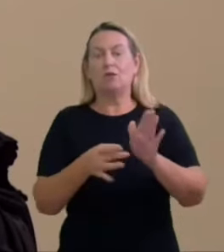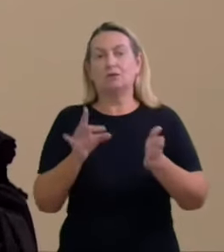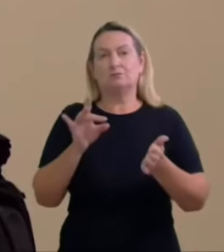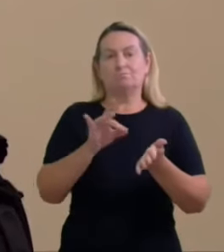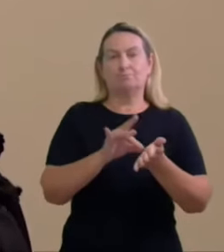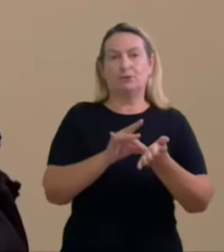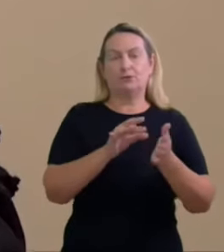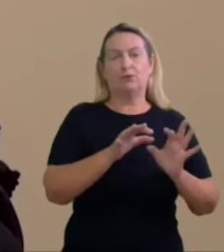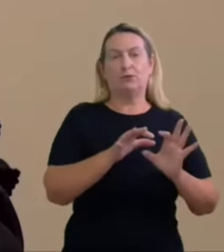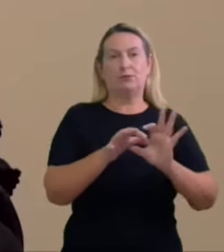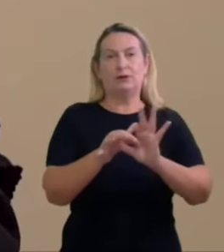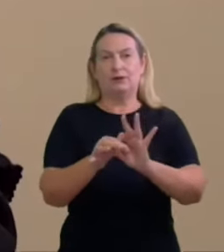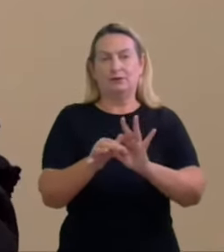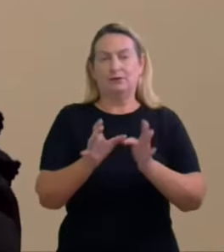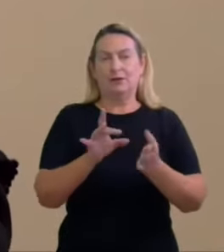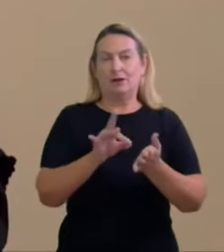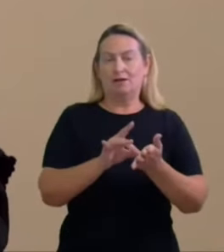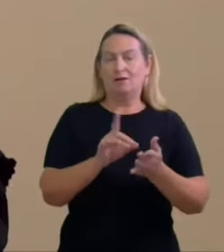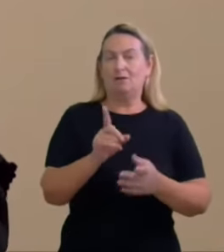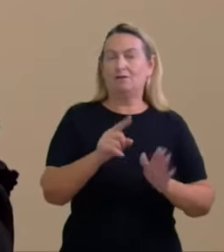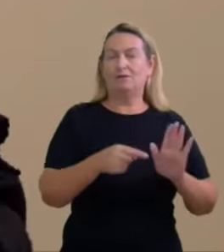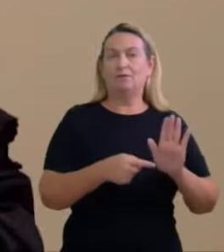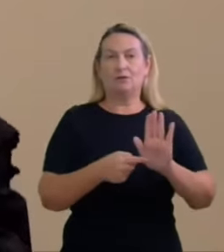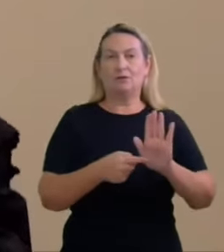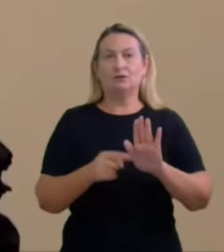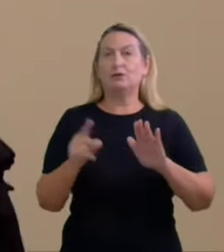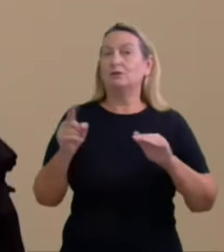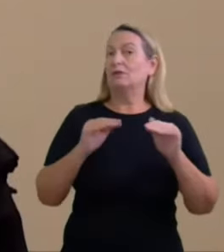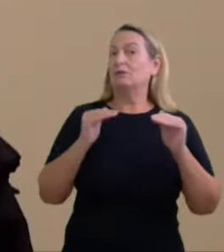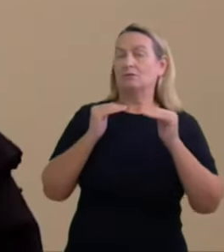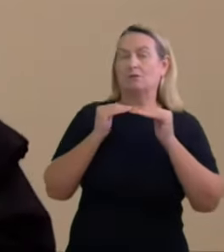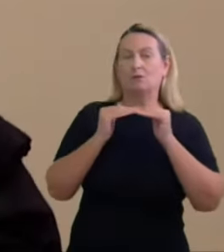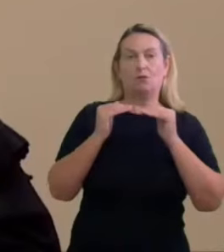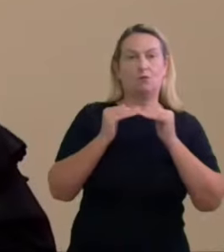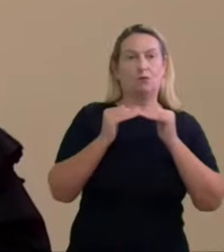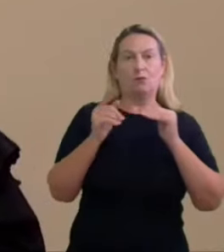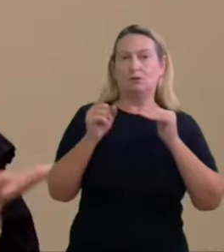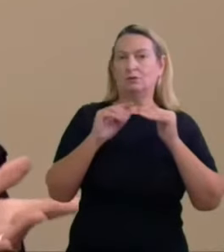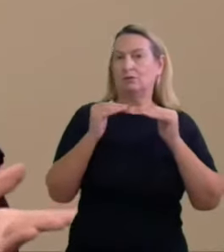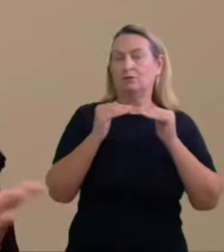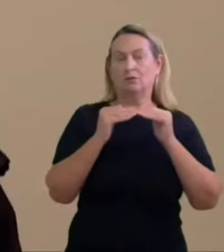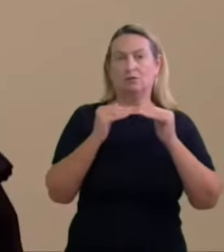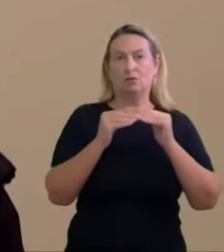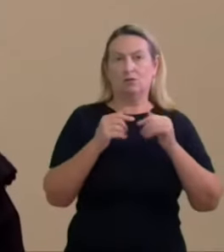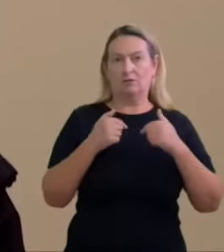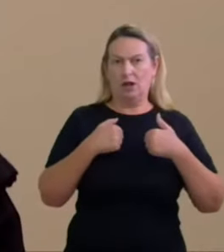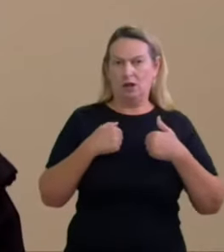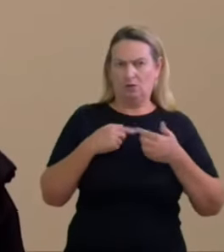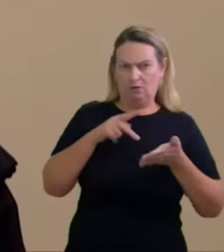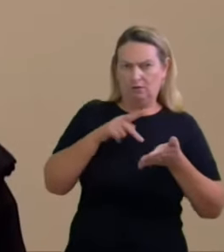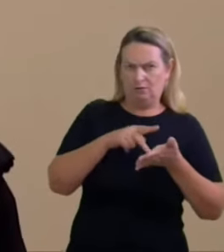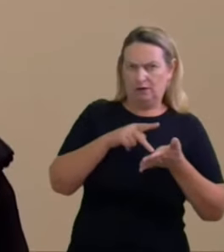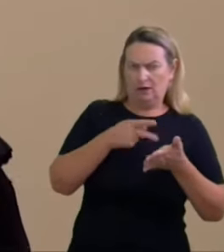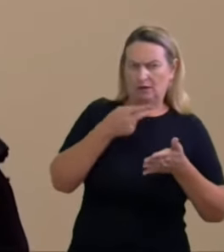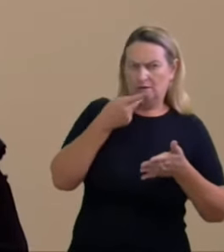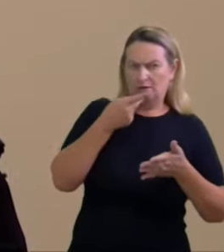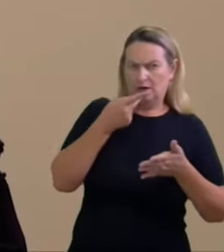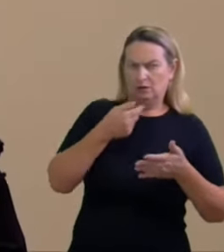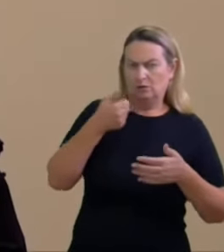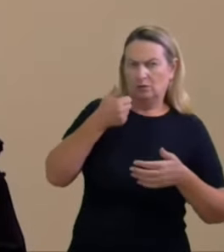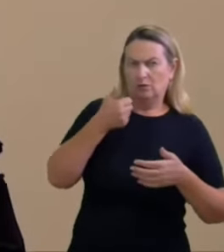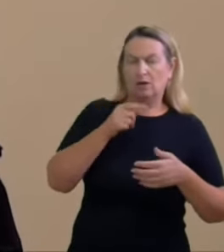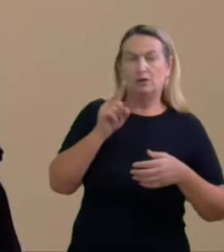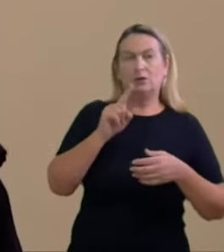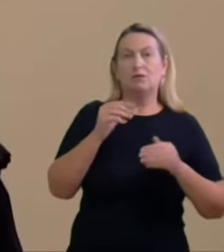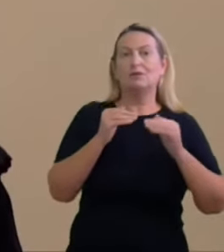fecha aspas eu discordo disso eu não quero ser a dona da verdade mas eu não vejo dessa forma eu discordo disso com a devida